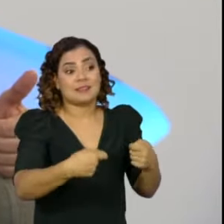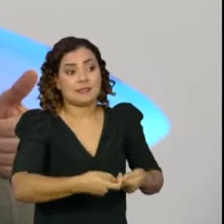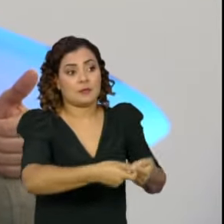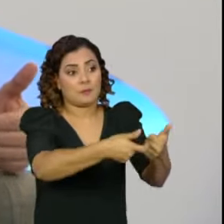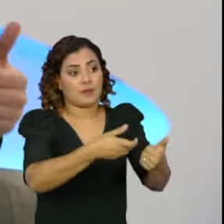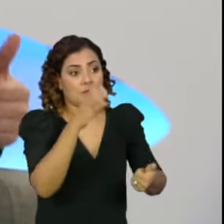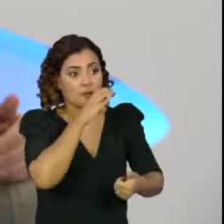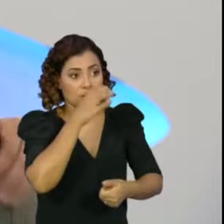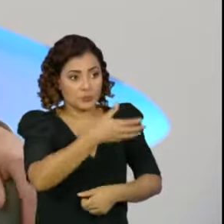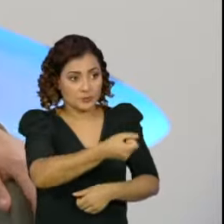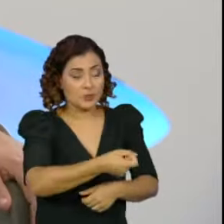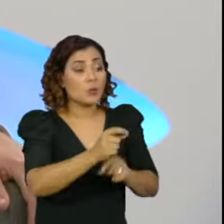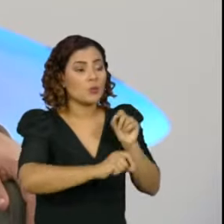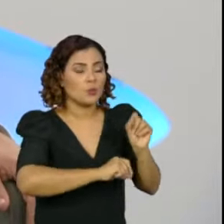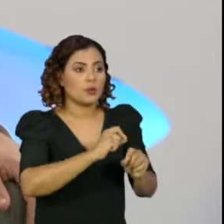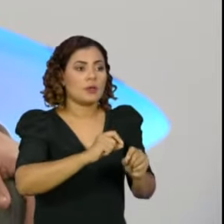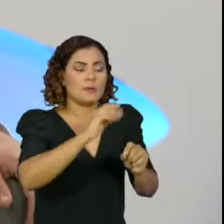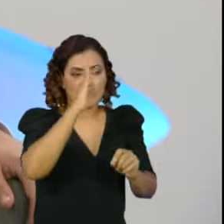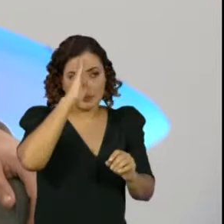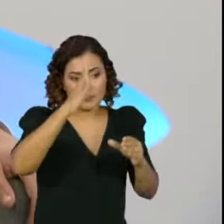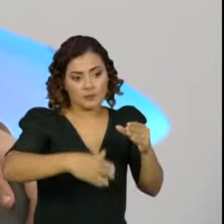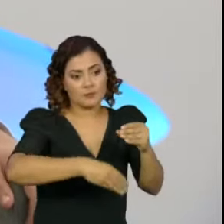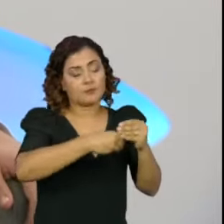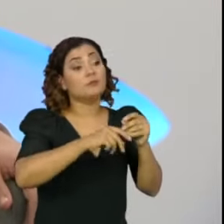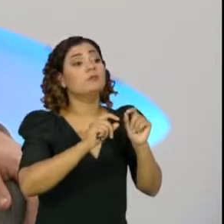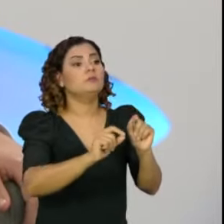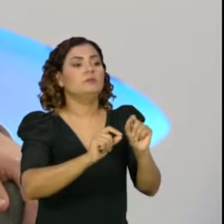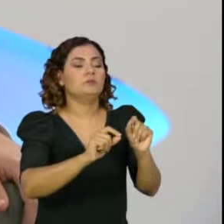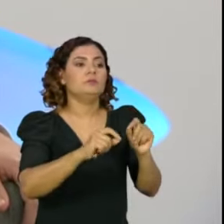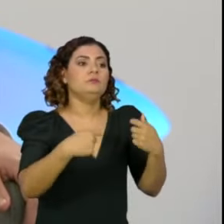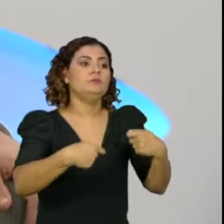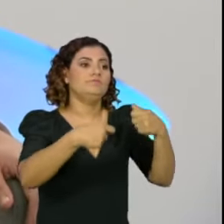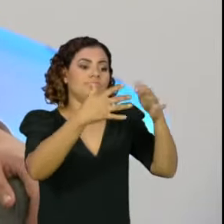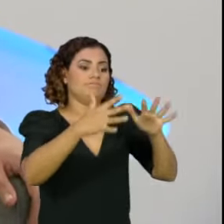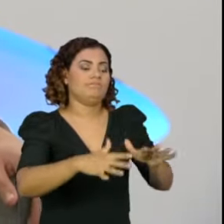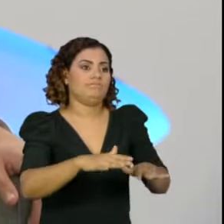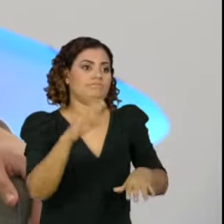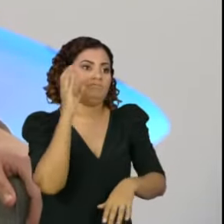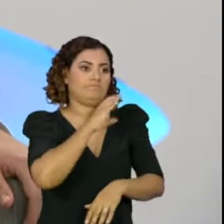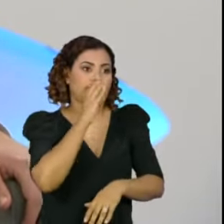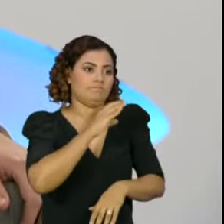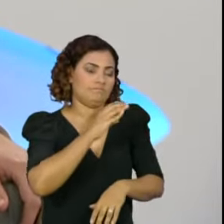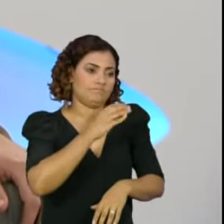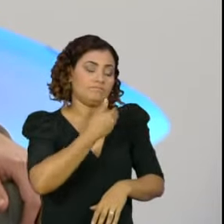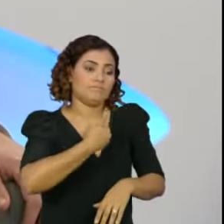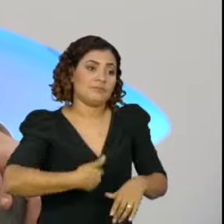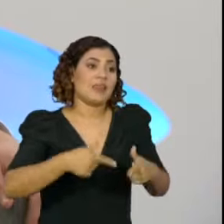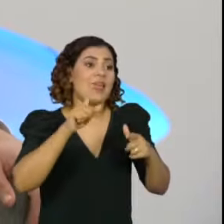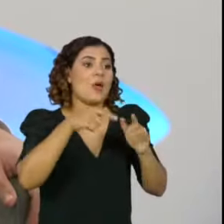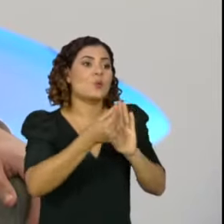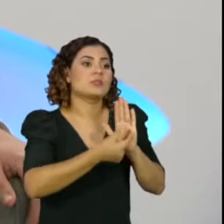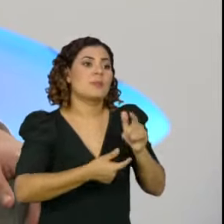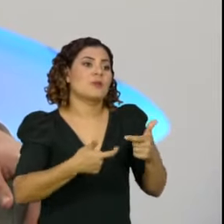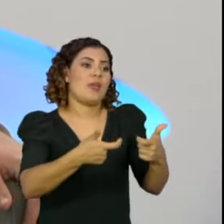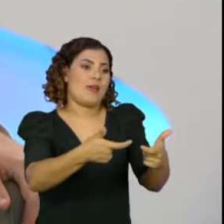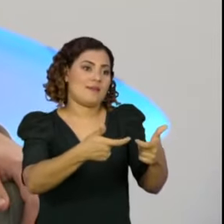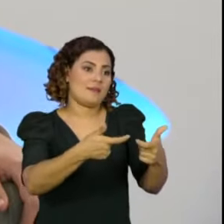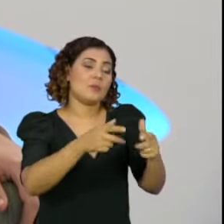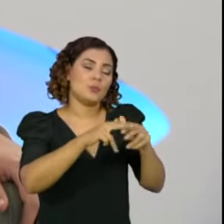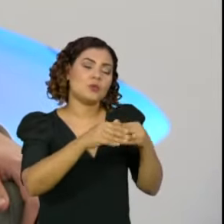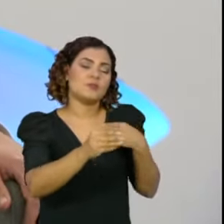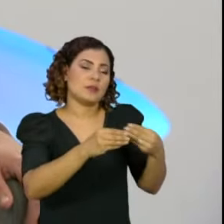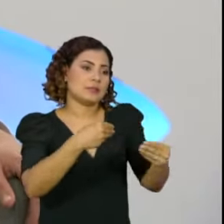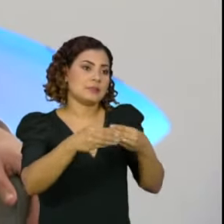emergencial, é trazer no seu bojo a possibilidade da calamidade pública, do orçamento de guerra, que permite que se